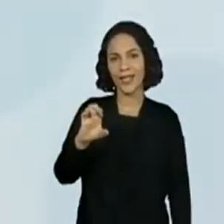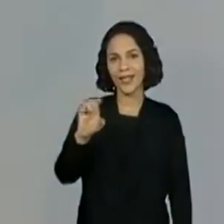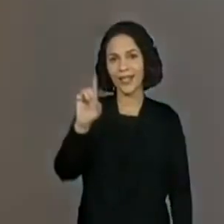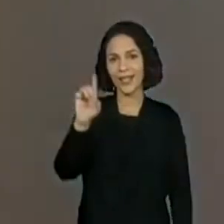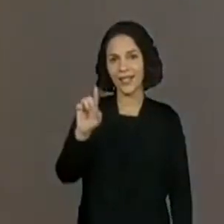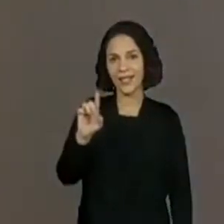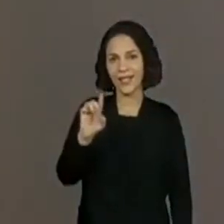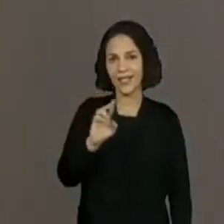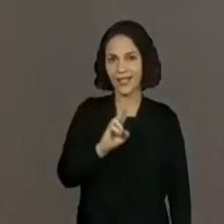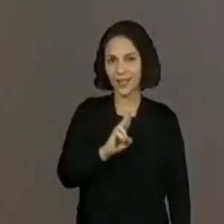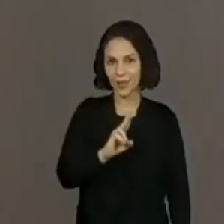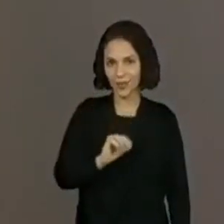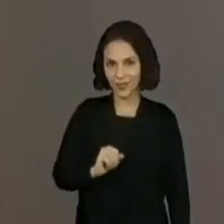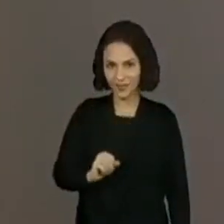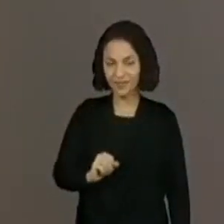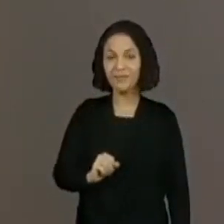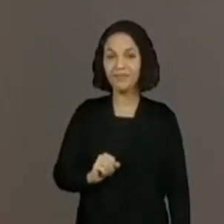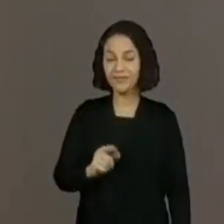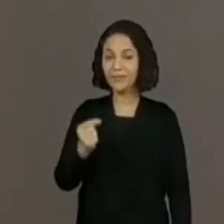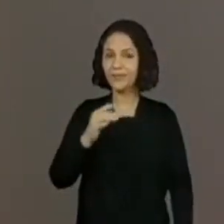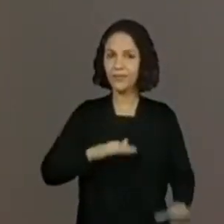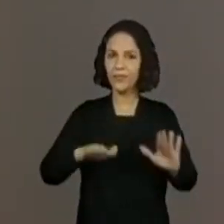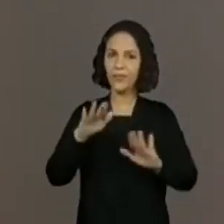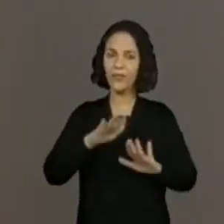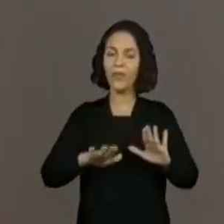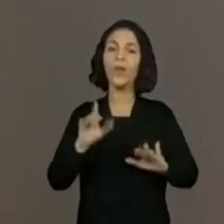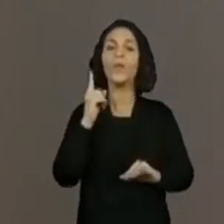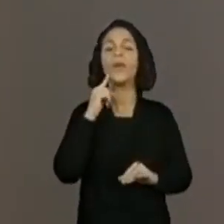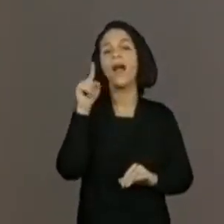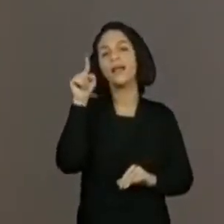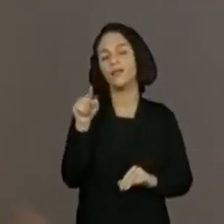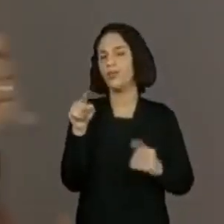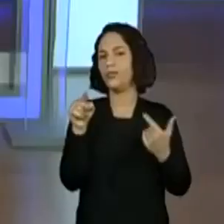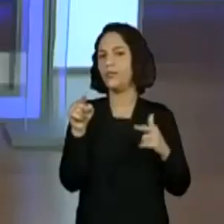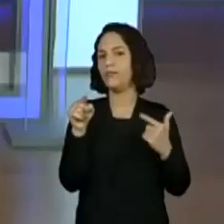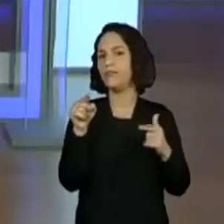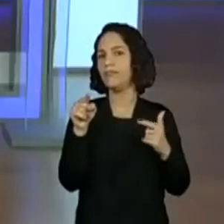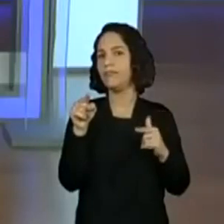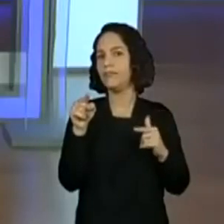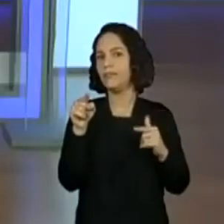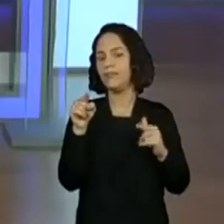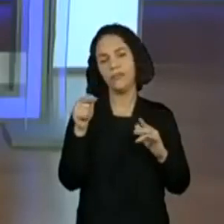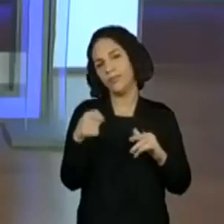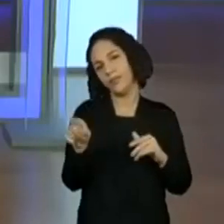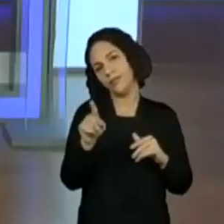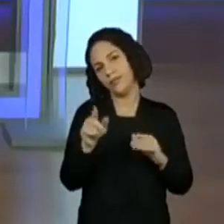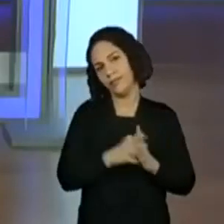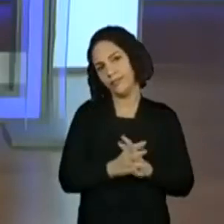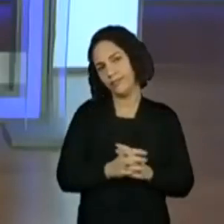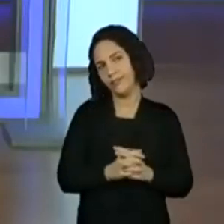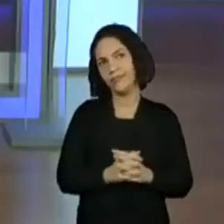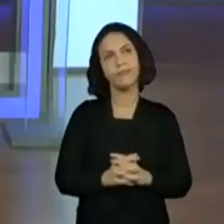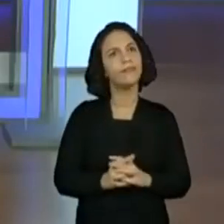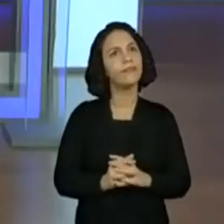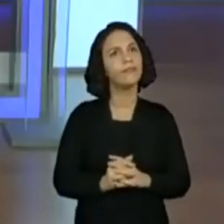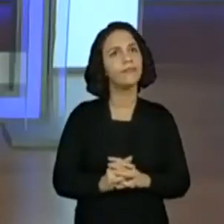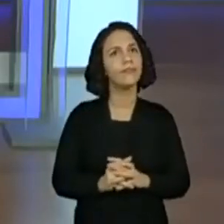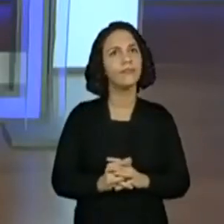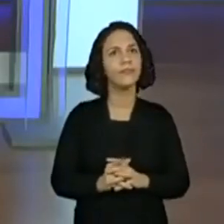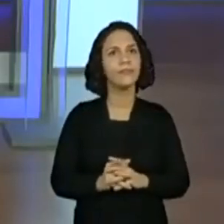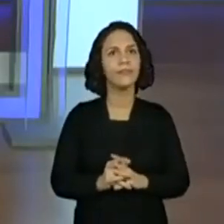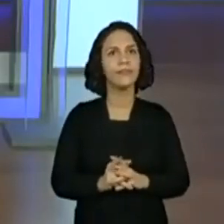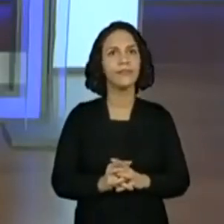tomar cuidado que a gente só vai mudar o acento, porque a gente não precisa de... Não. Não precisa. Dele, ó. Esqueceu.